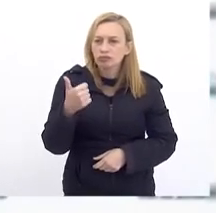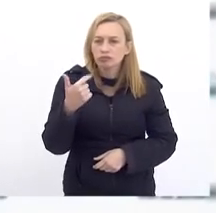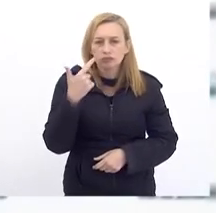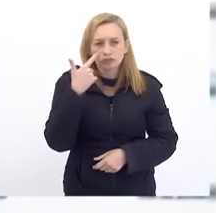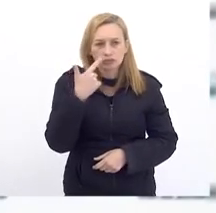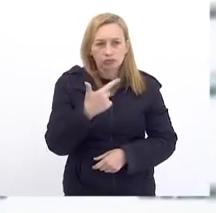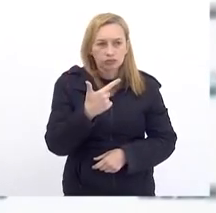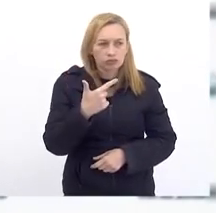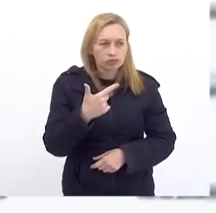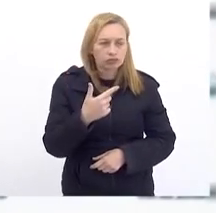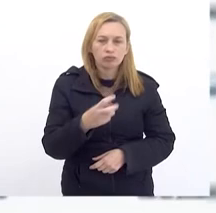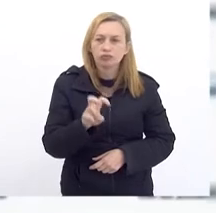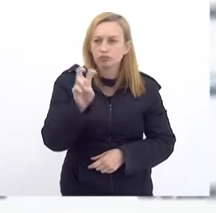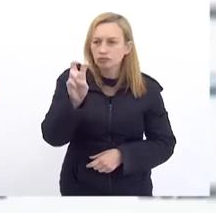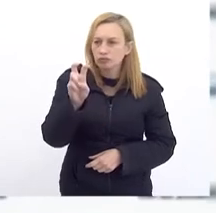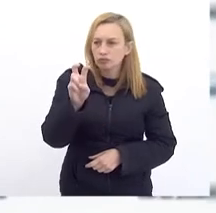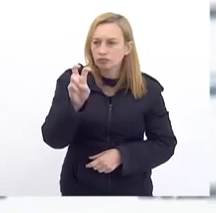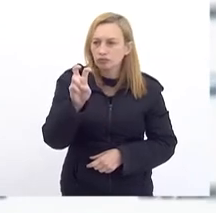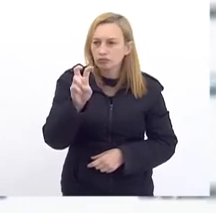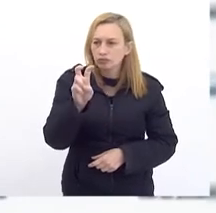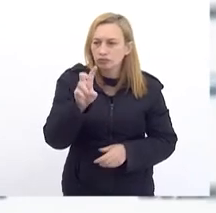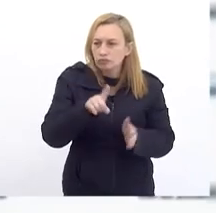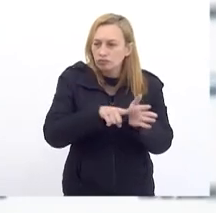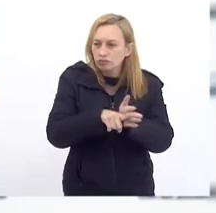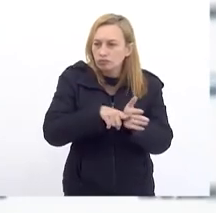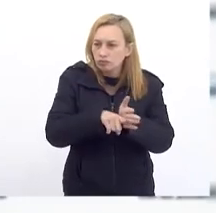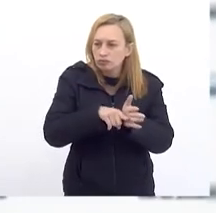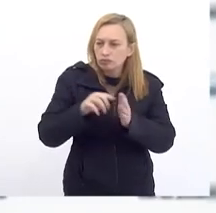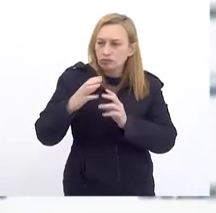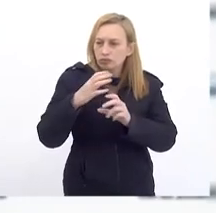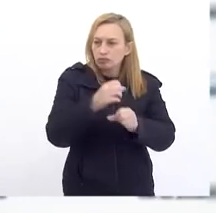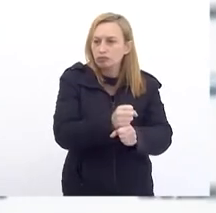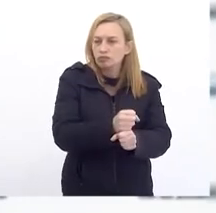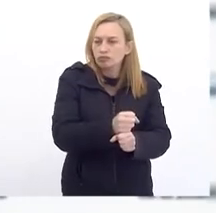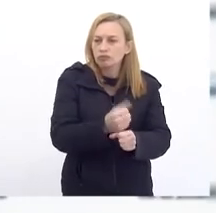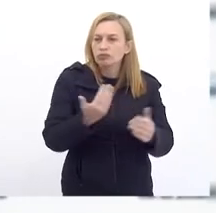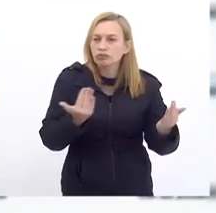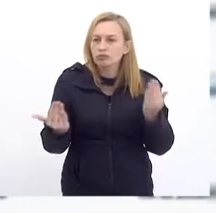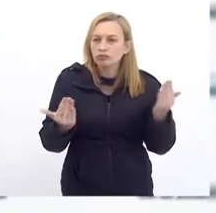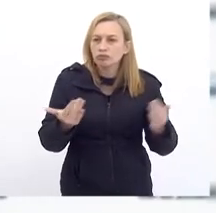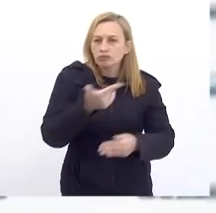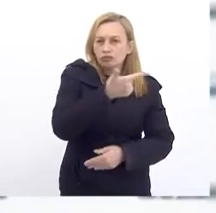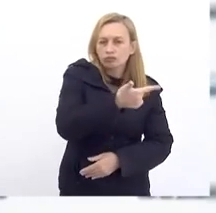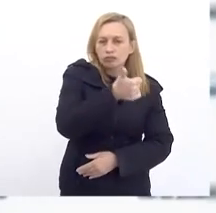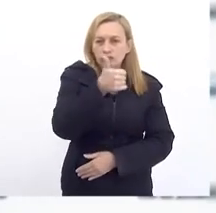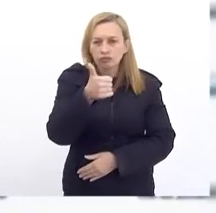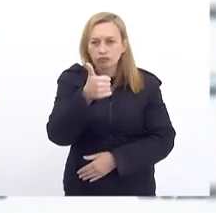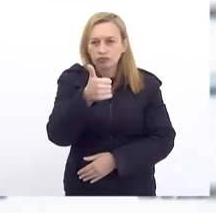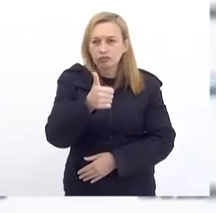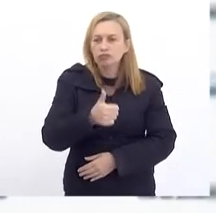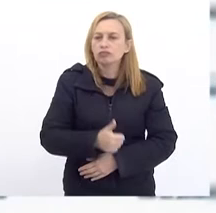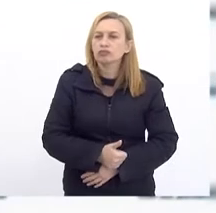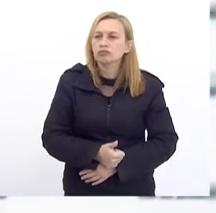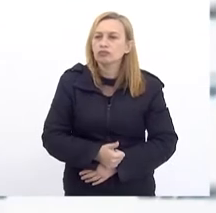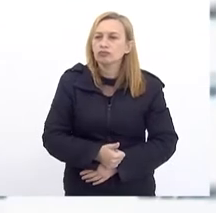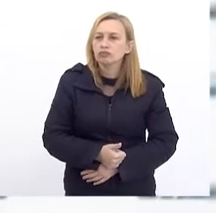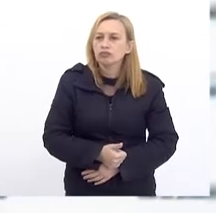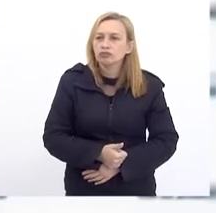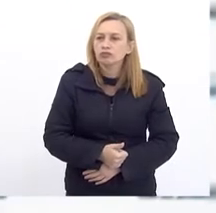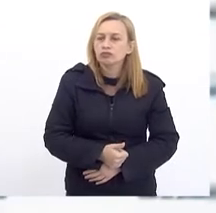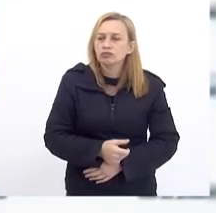Então A comparação É com 21 E